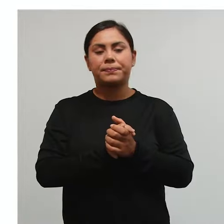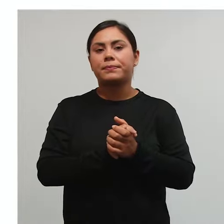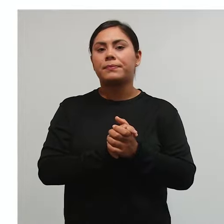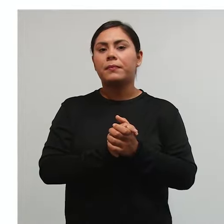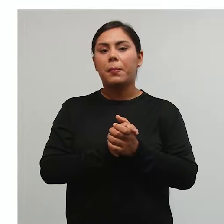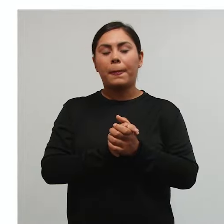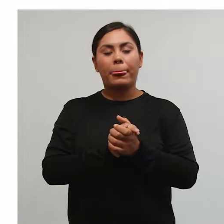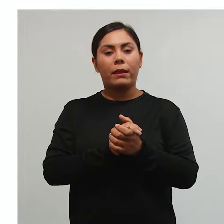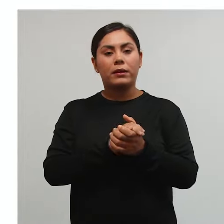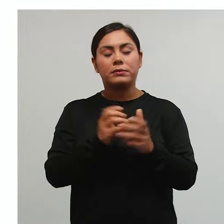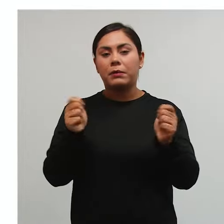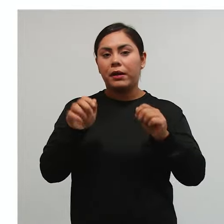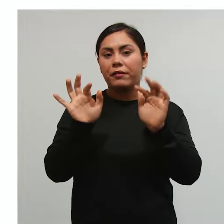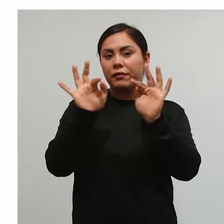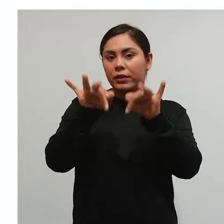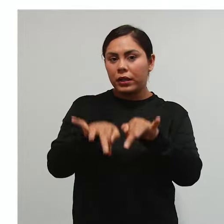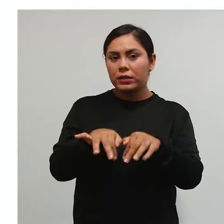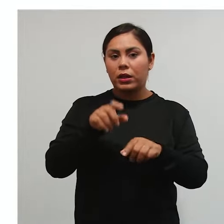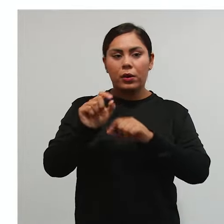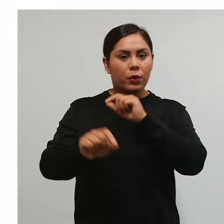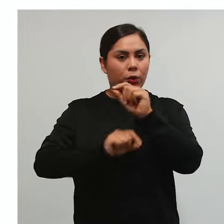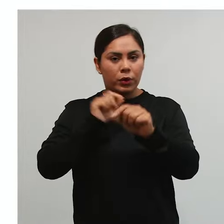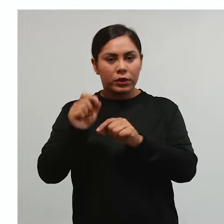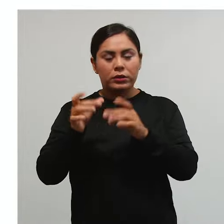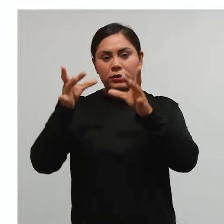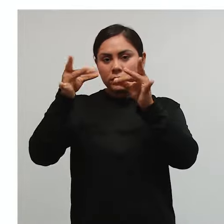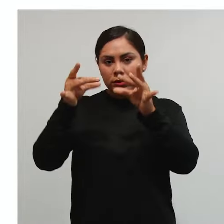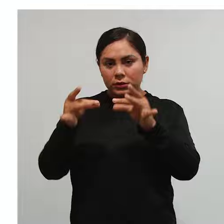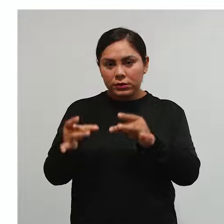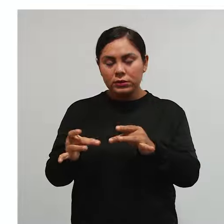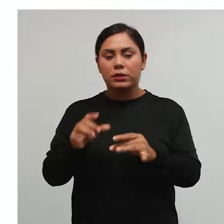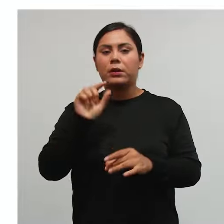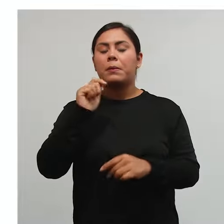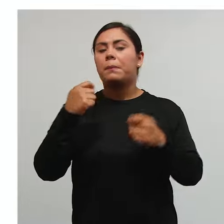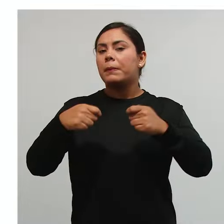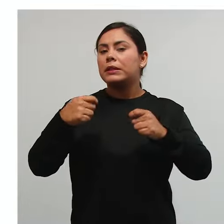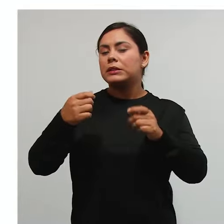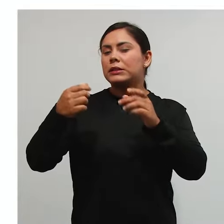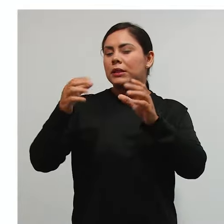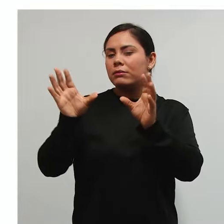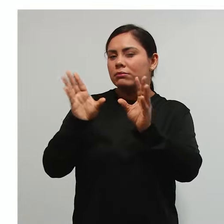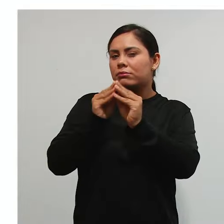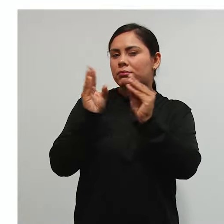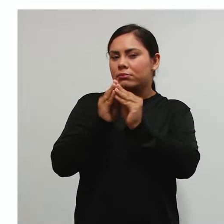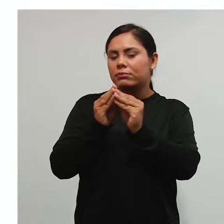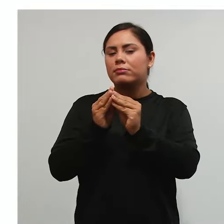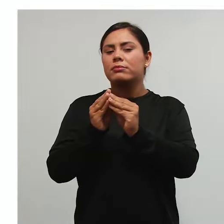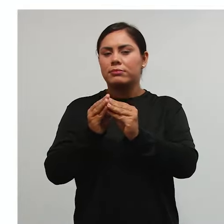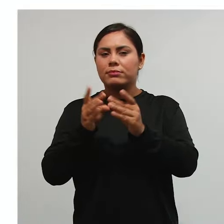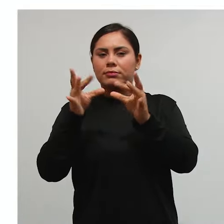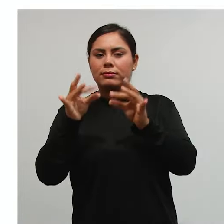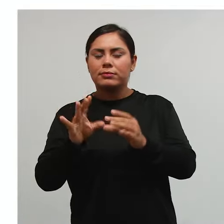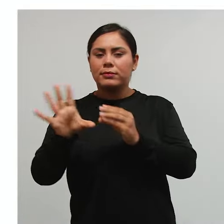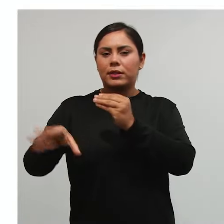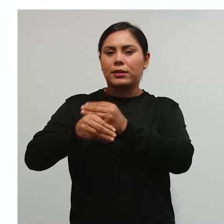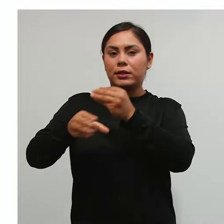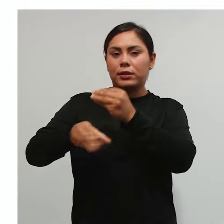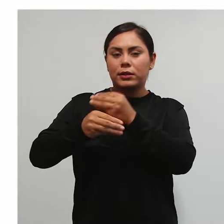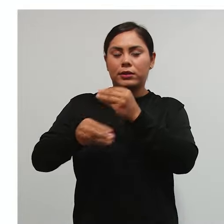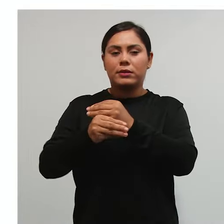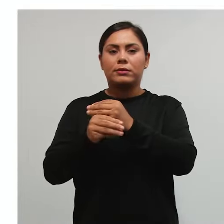E aí, para a gente finalizar as espécies tributárias, a gente vai falar um pouquinho das contribuições